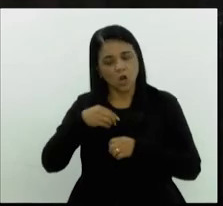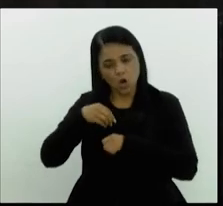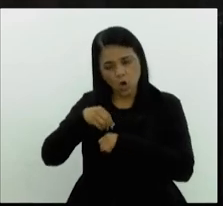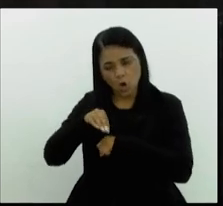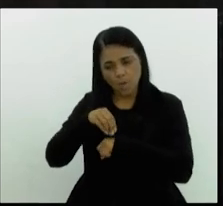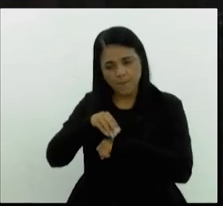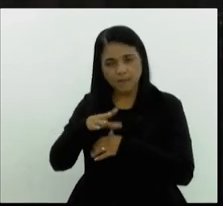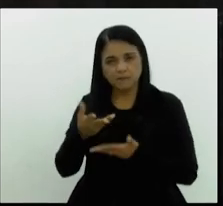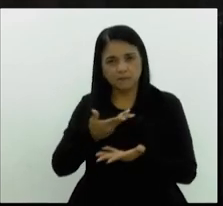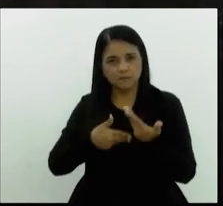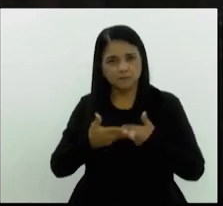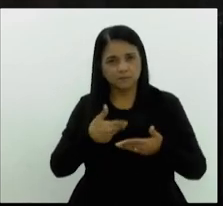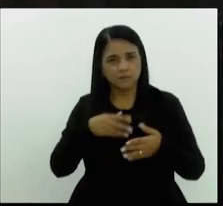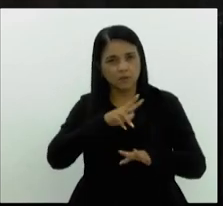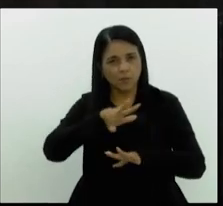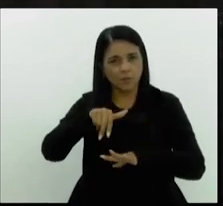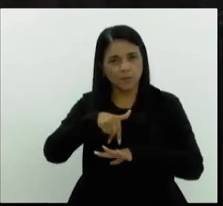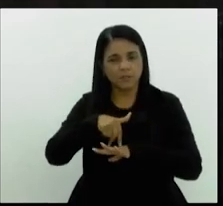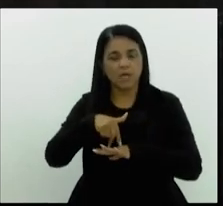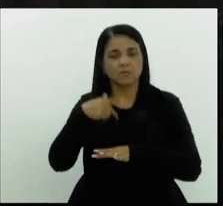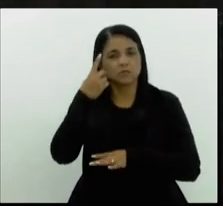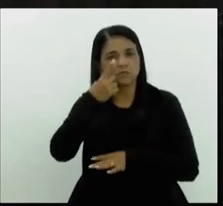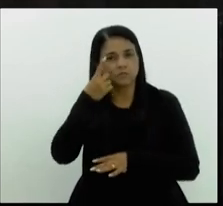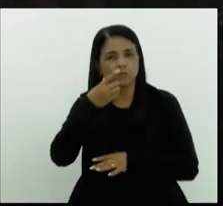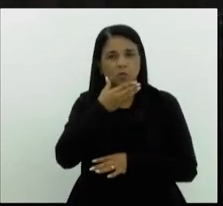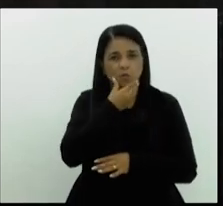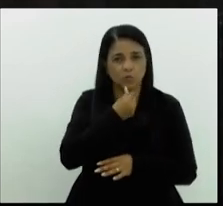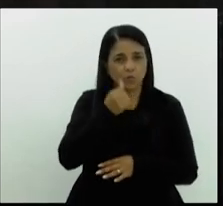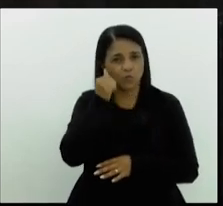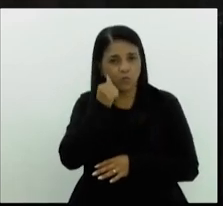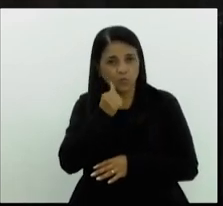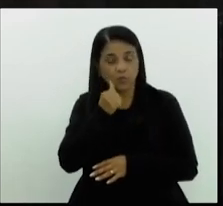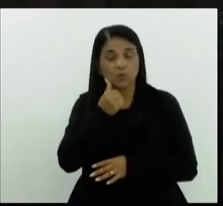aqui nesse plenário com os deputados e as deputadas,